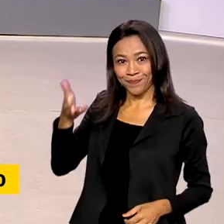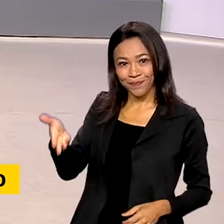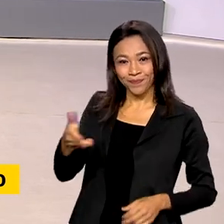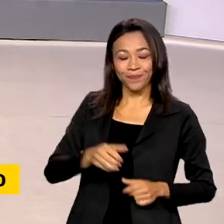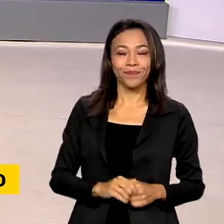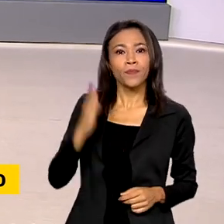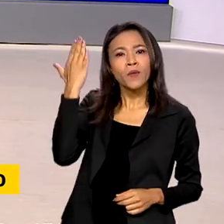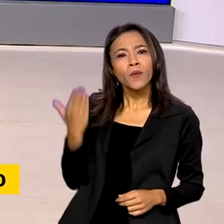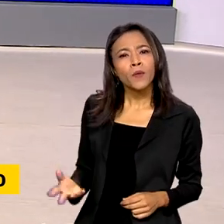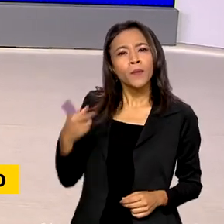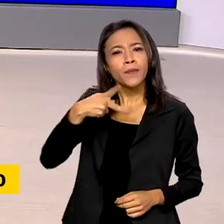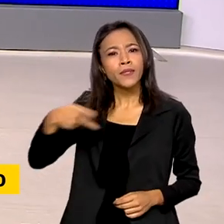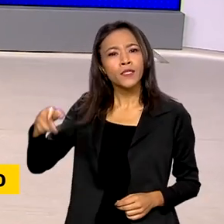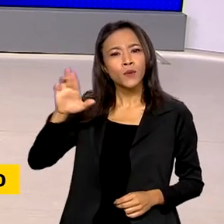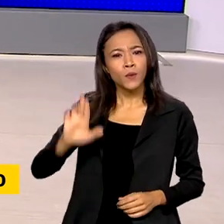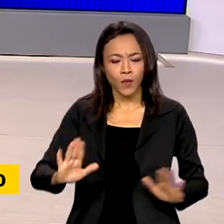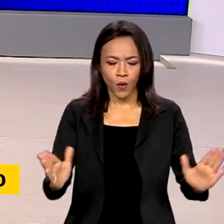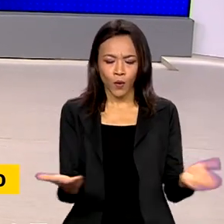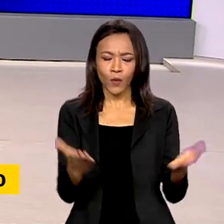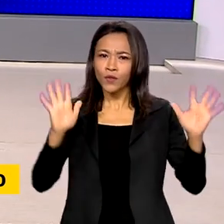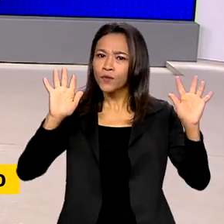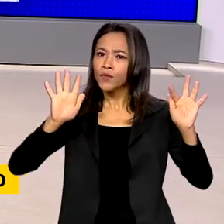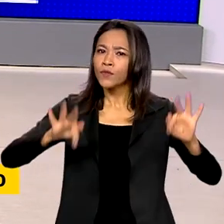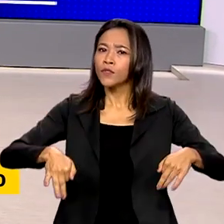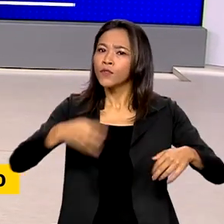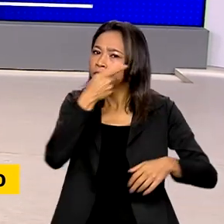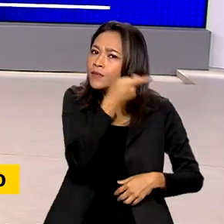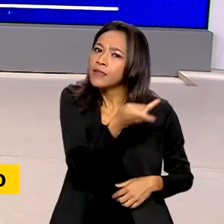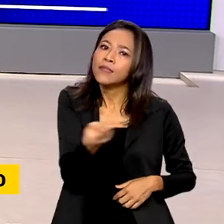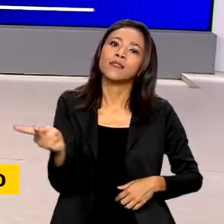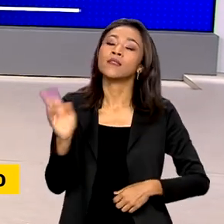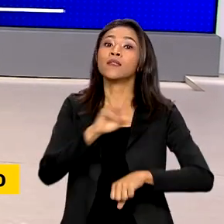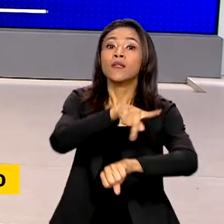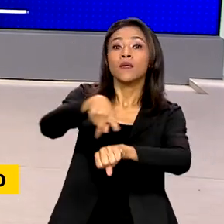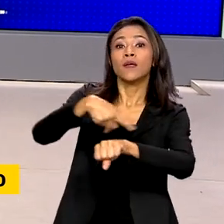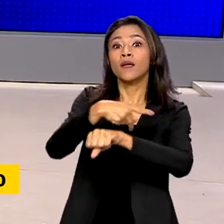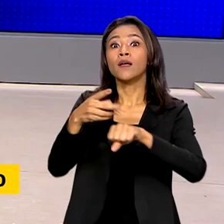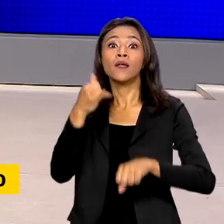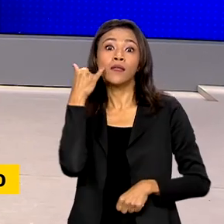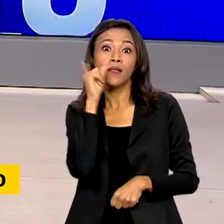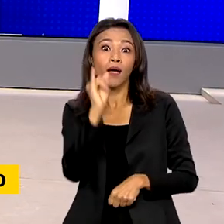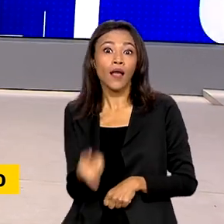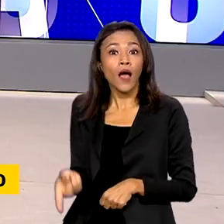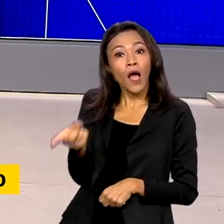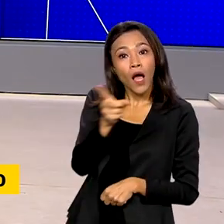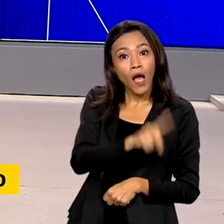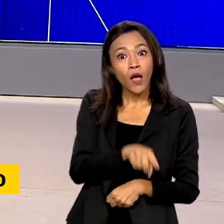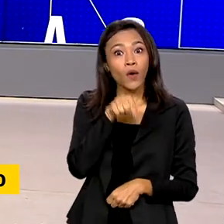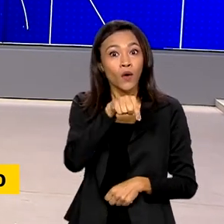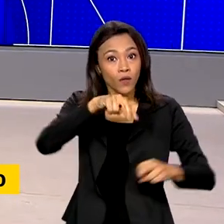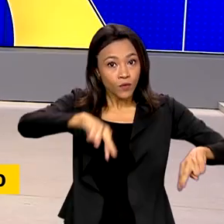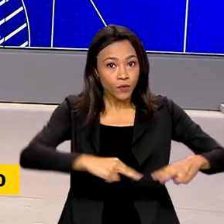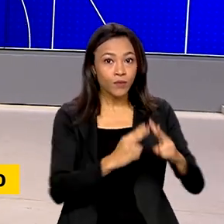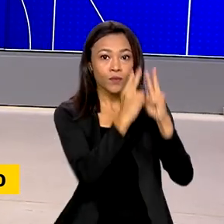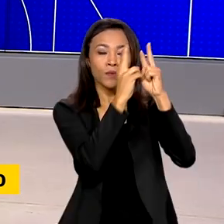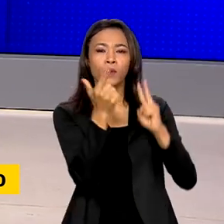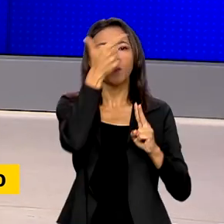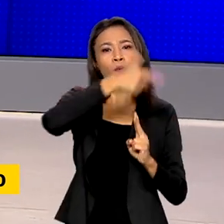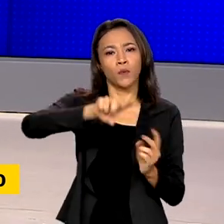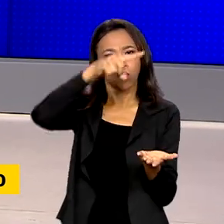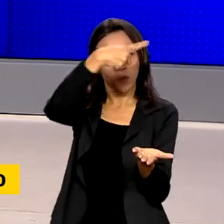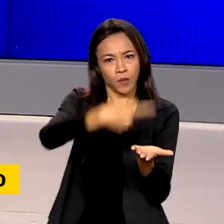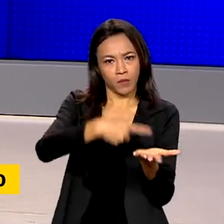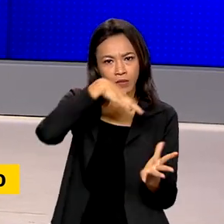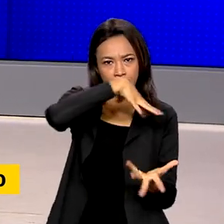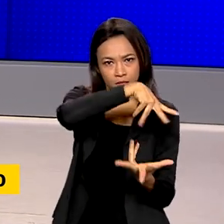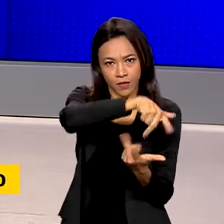O presidente Lula encerrou hoje visita à Itália e, neste momento, está na França para mais uma etapa da agenda internacional.